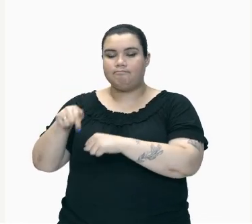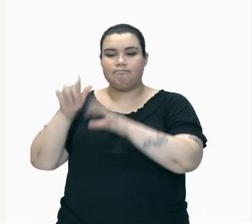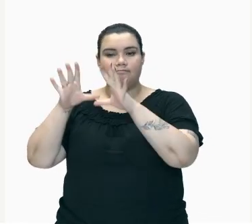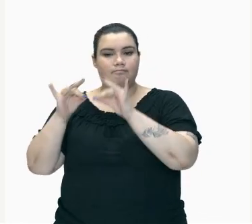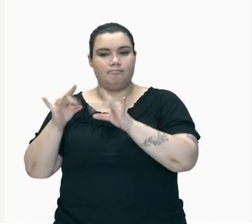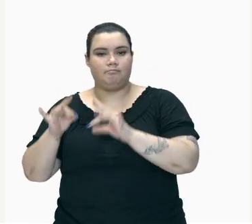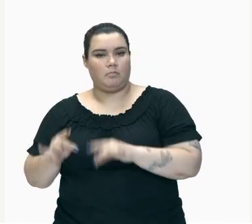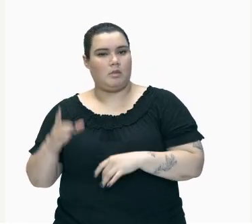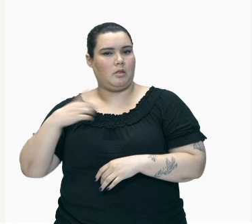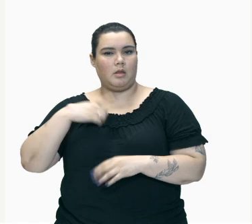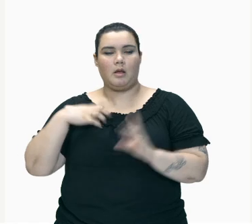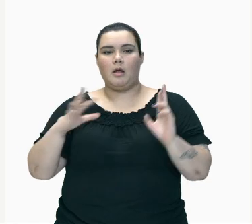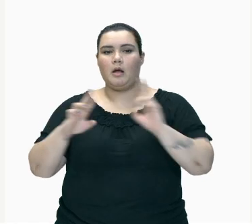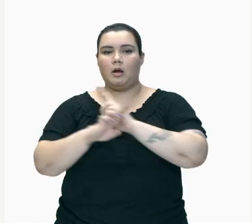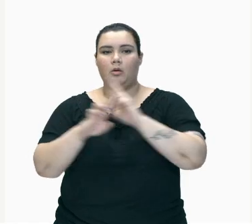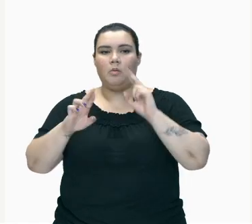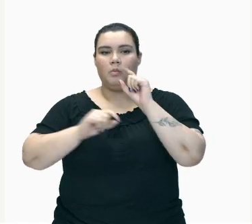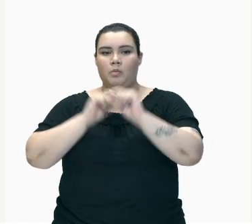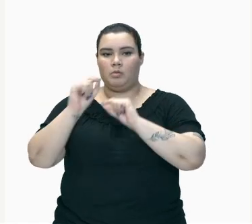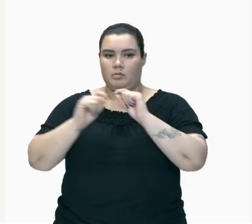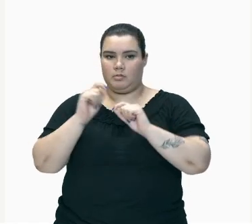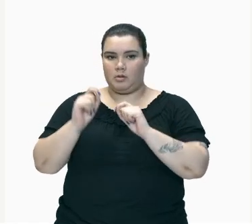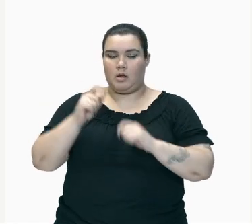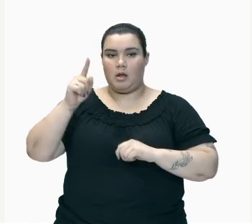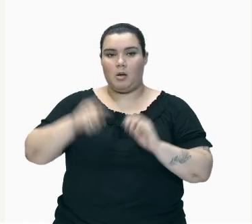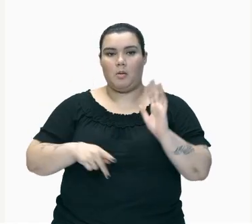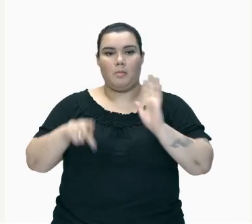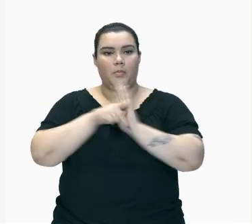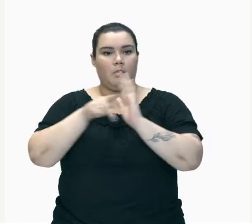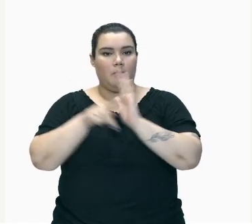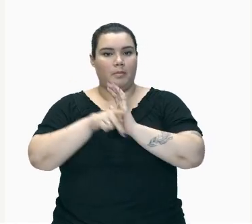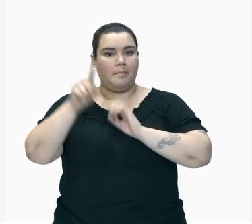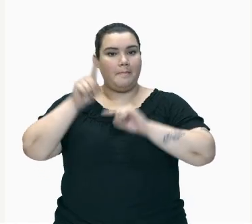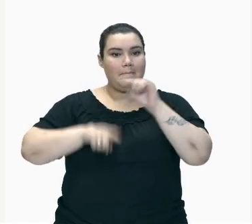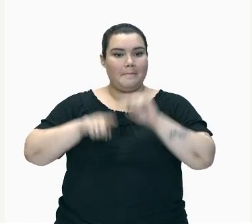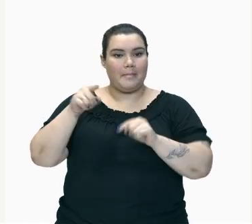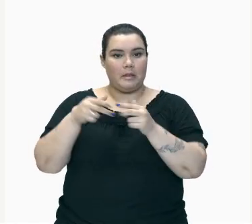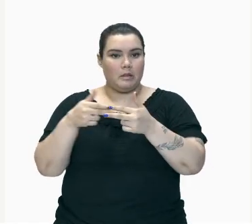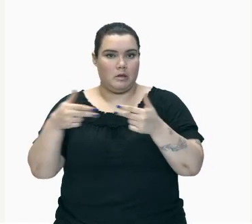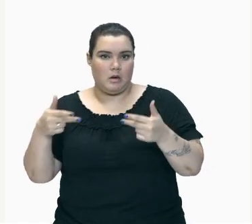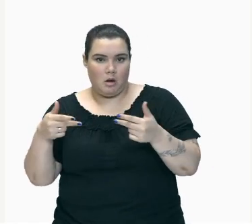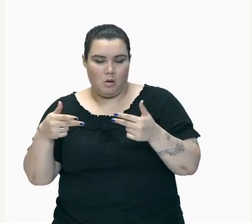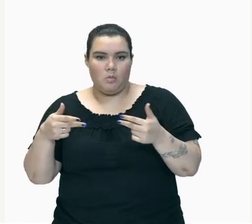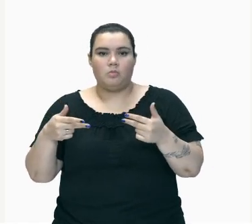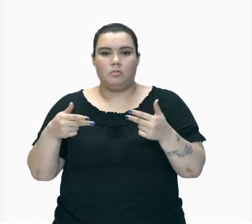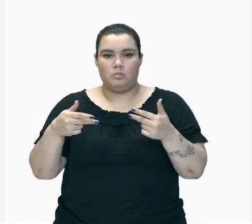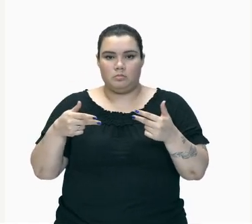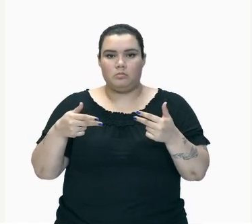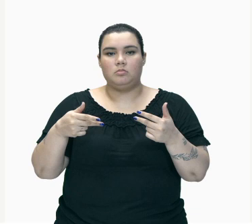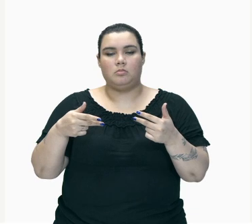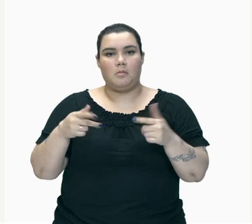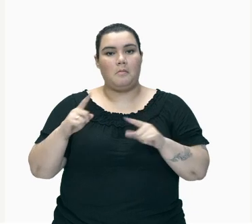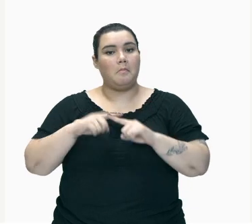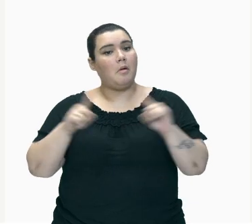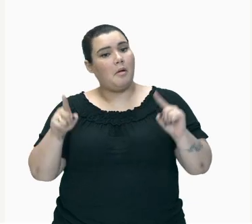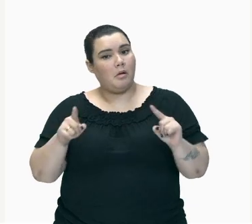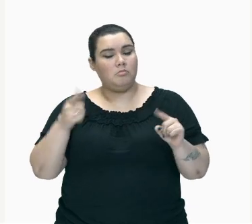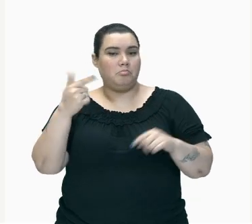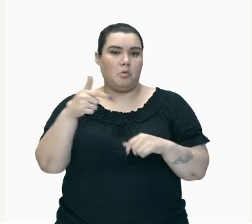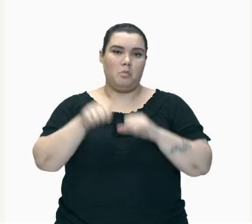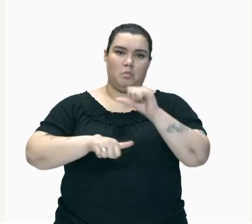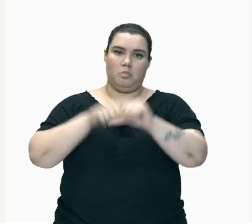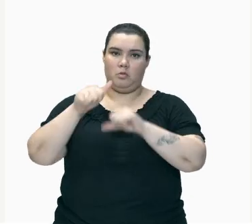Relacionados Com o aspecto Do Material Embora Não